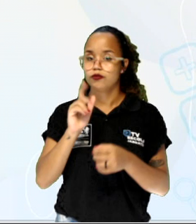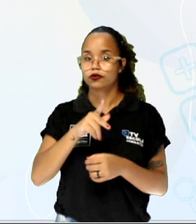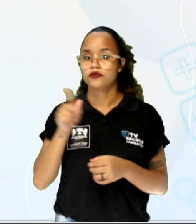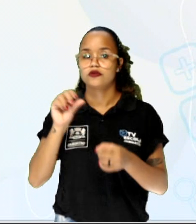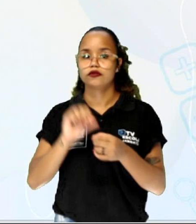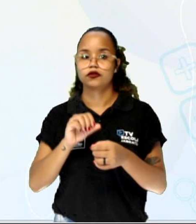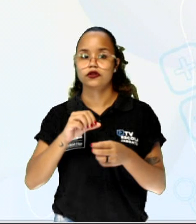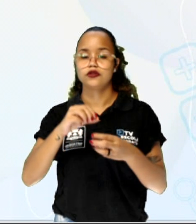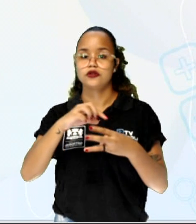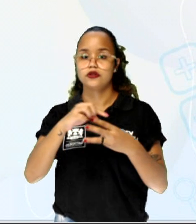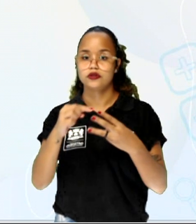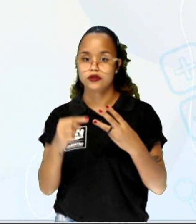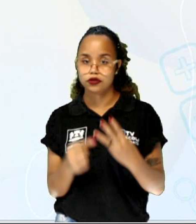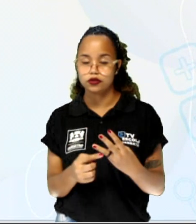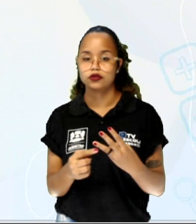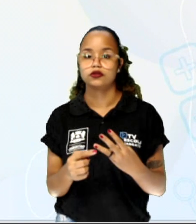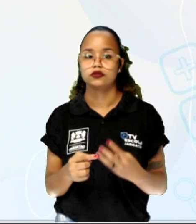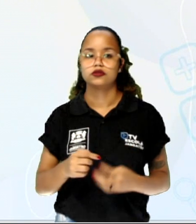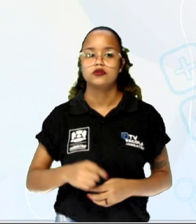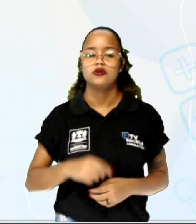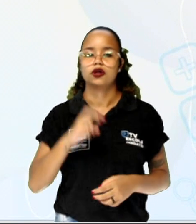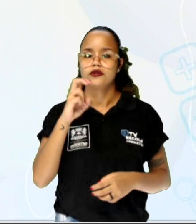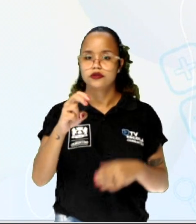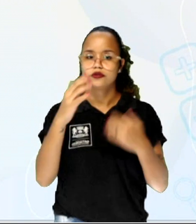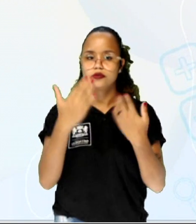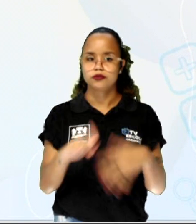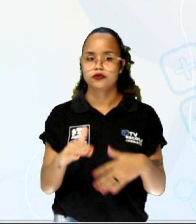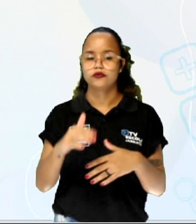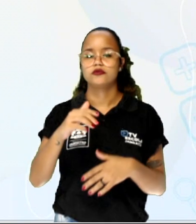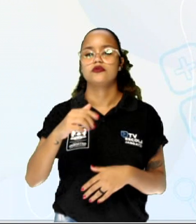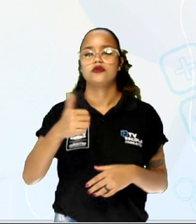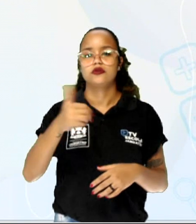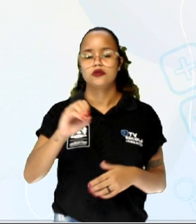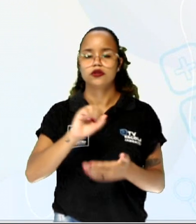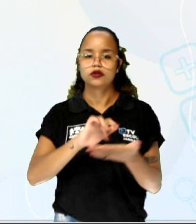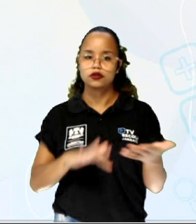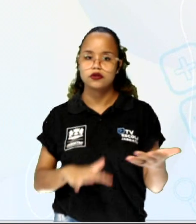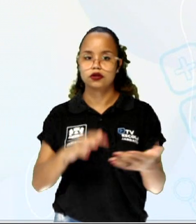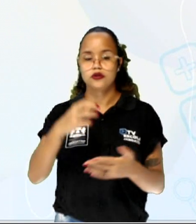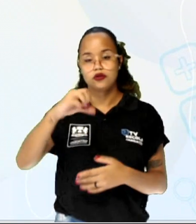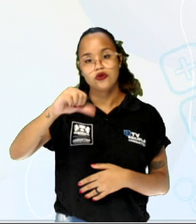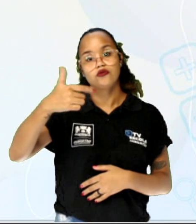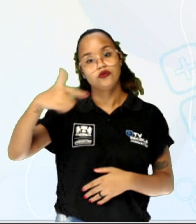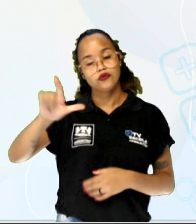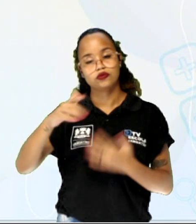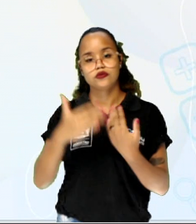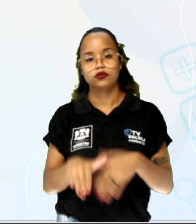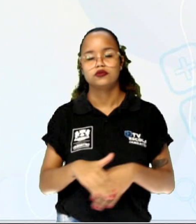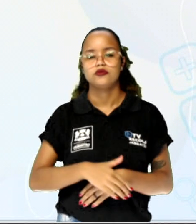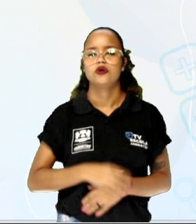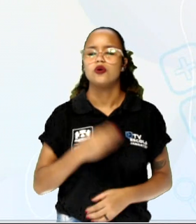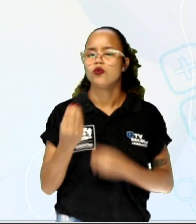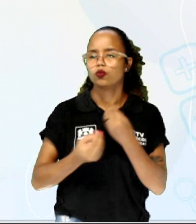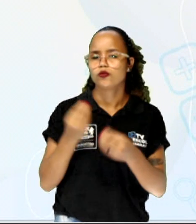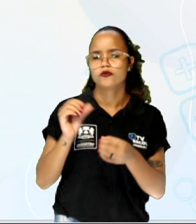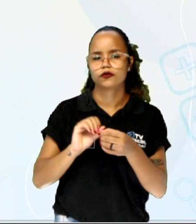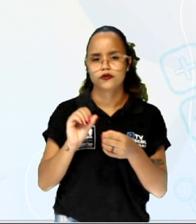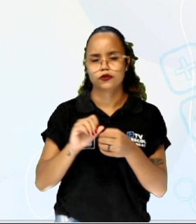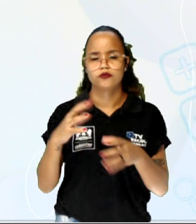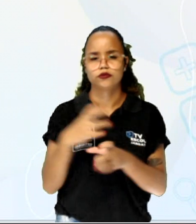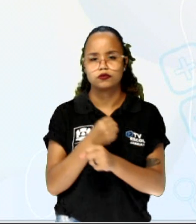5 na prova, 10 no trabalho e 9 no teste. Então como é que eu faço para calcular a média de Regina? Então eu vou fazer o seguinte,